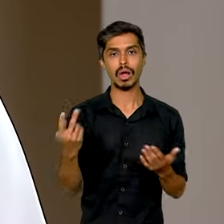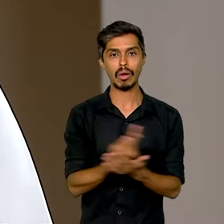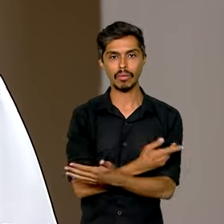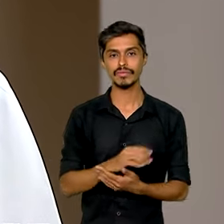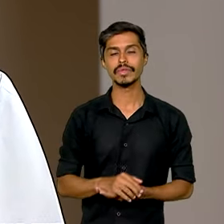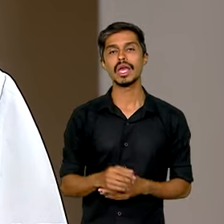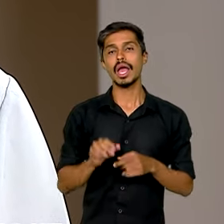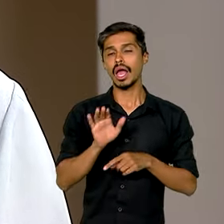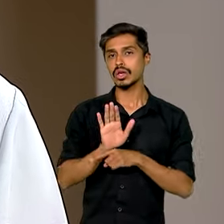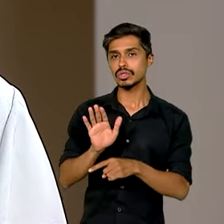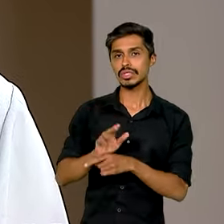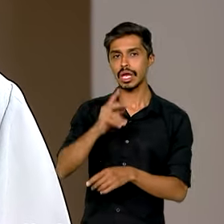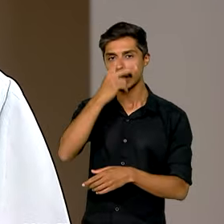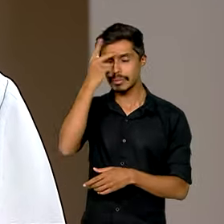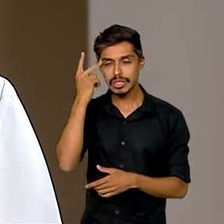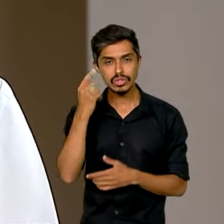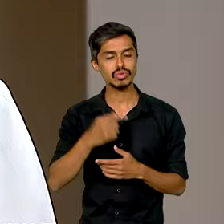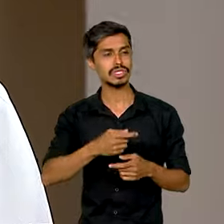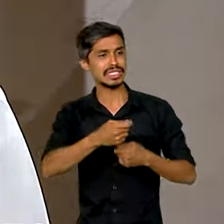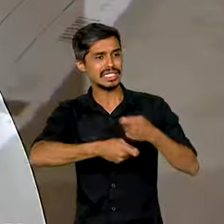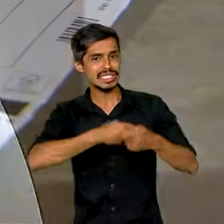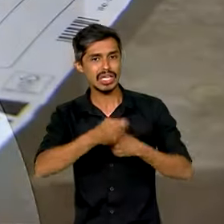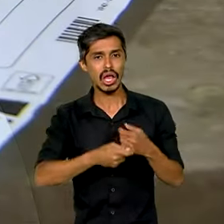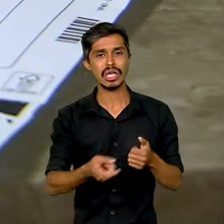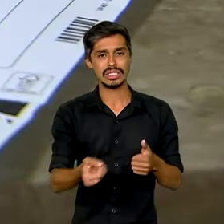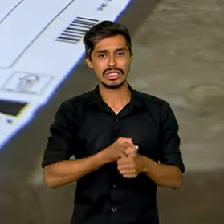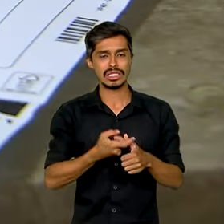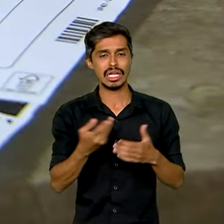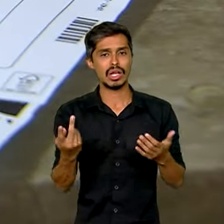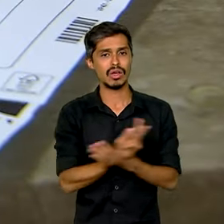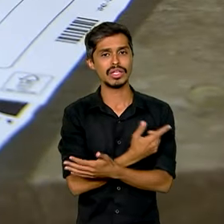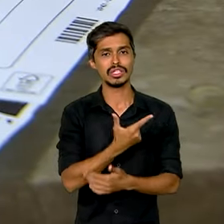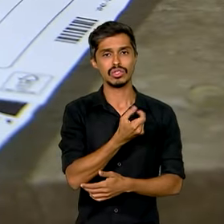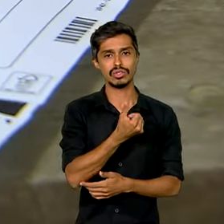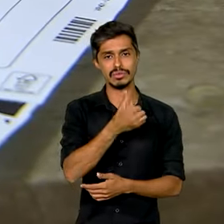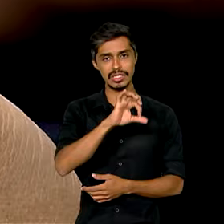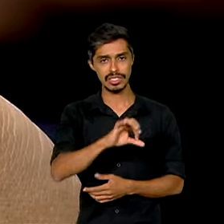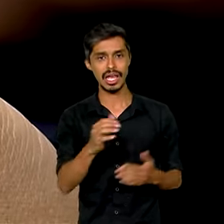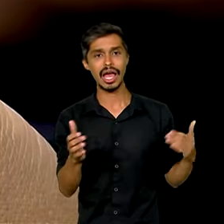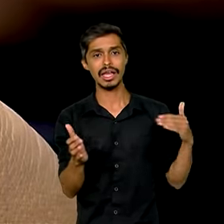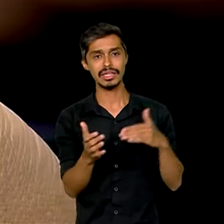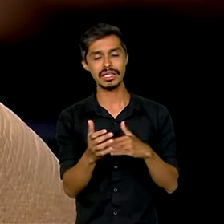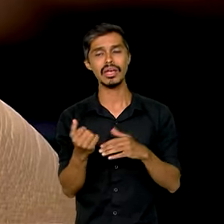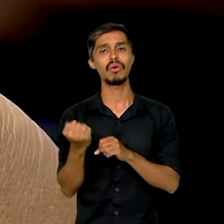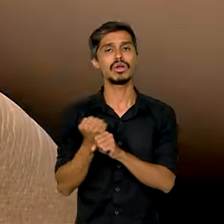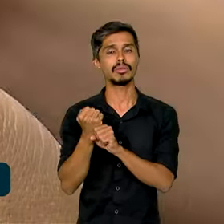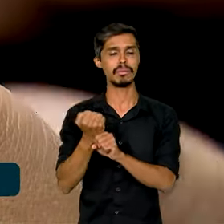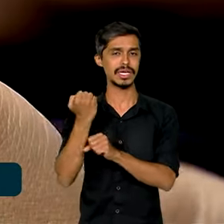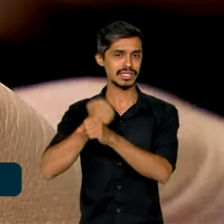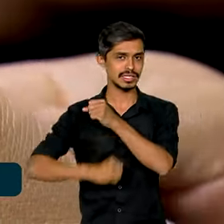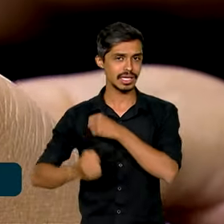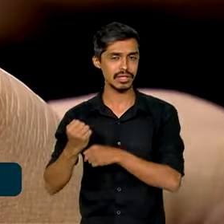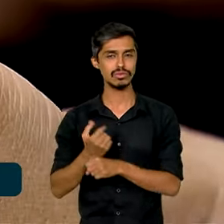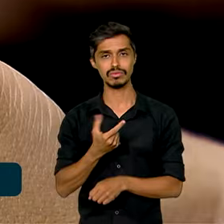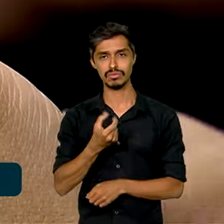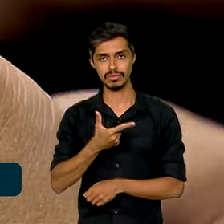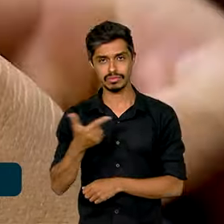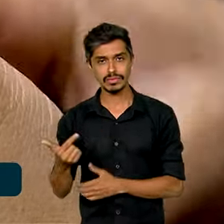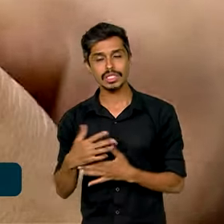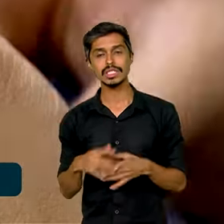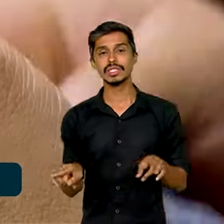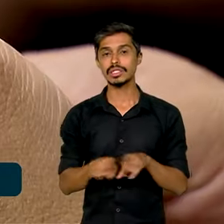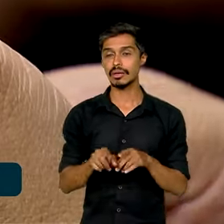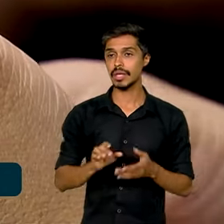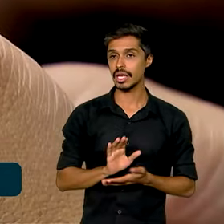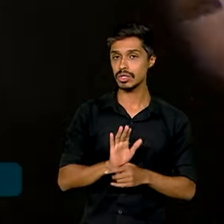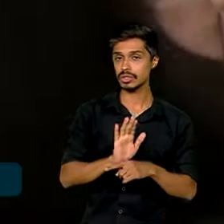consumidores com a renegociação das dívidas contraídas entre 2019 e o ano passado. Está também contribuindo para